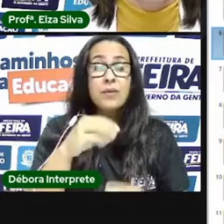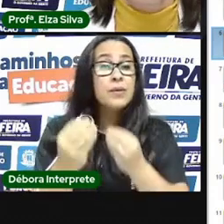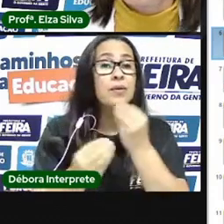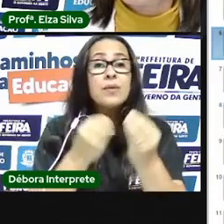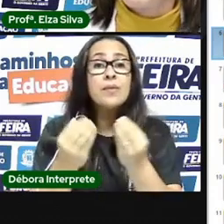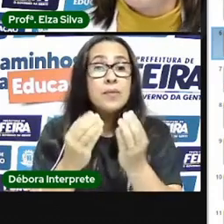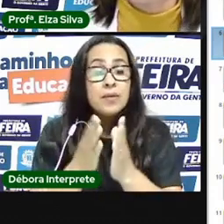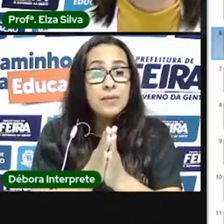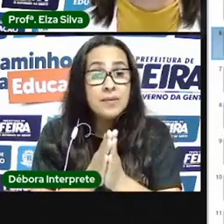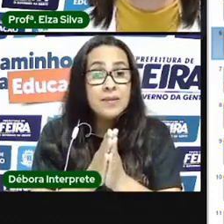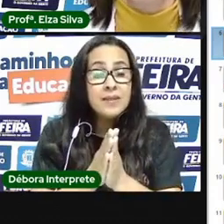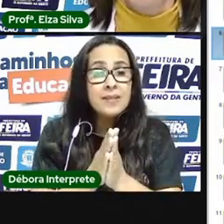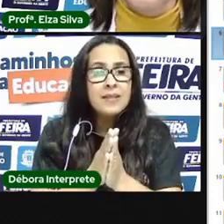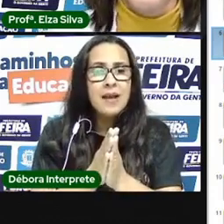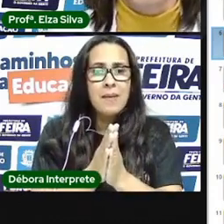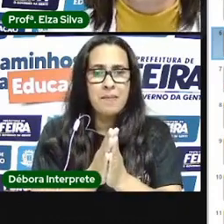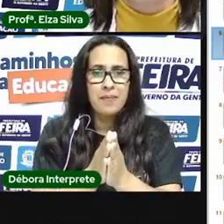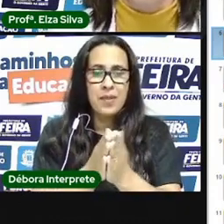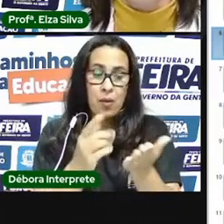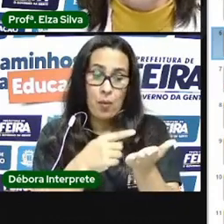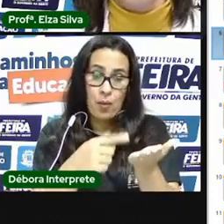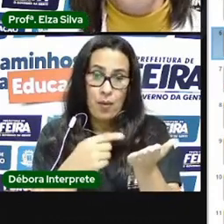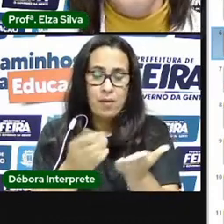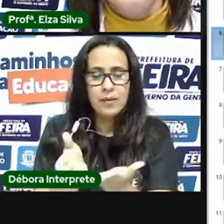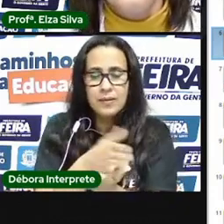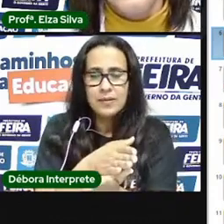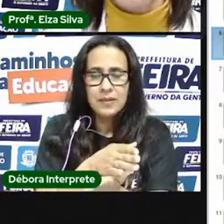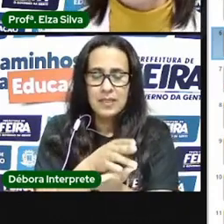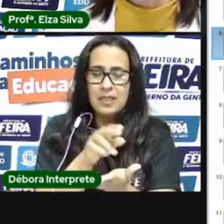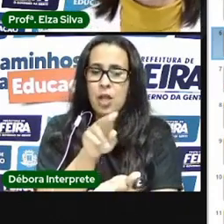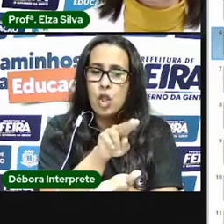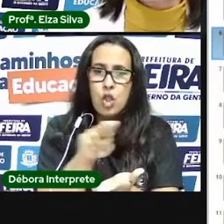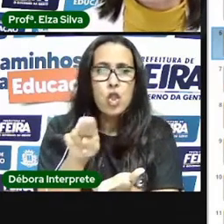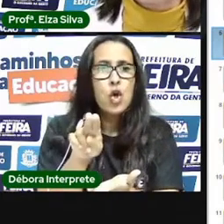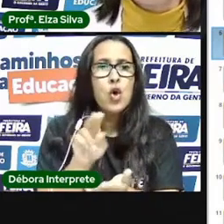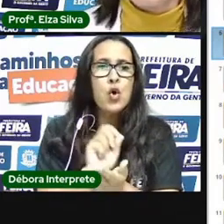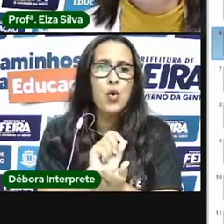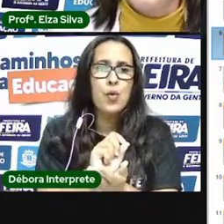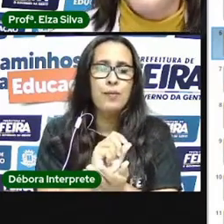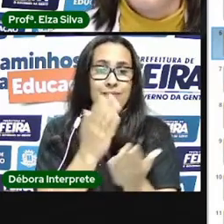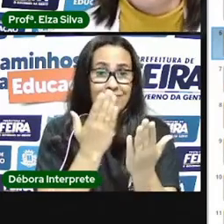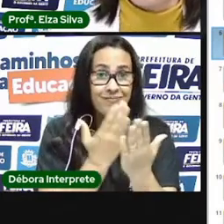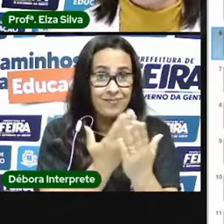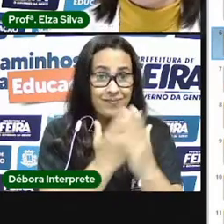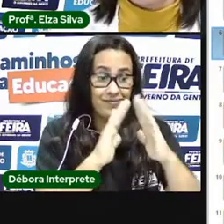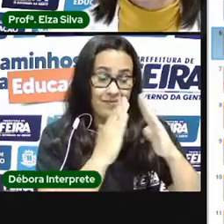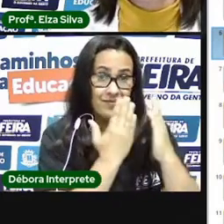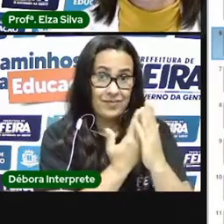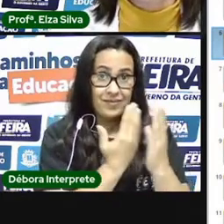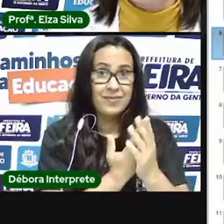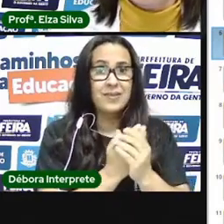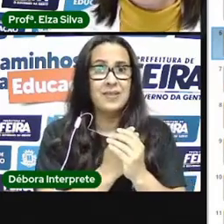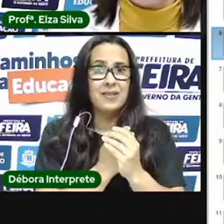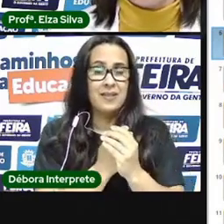Coloque o nome da escola, seu nome completo, o ano que você está cursando, a data da nossa aula.